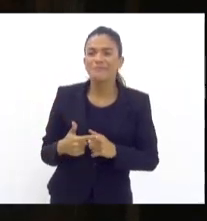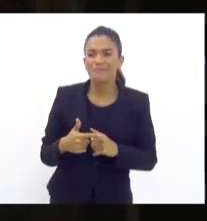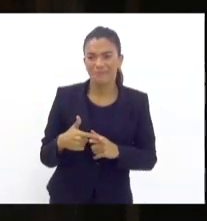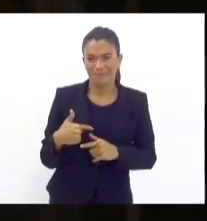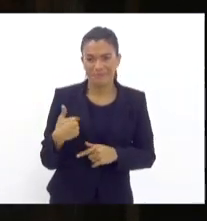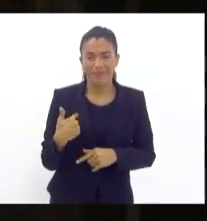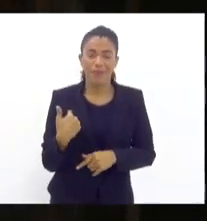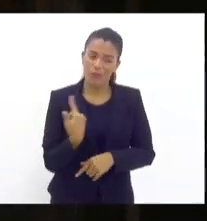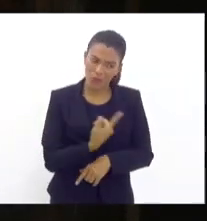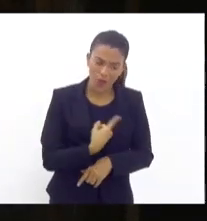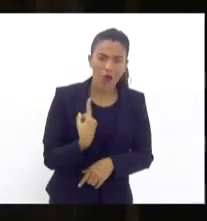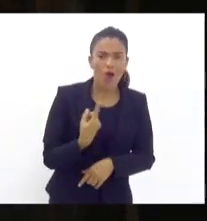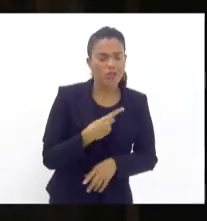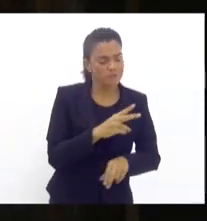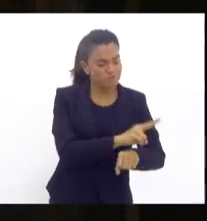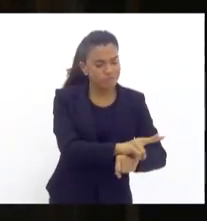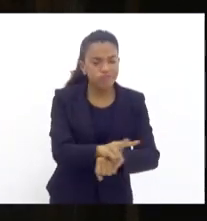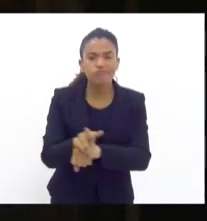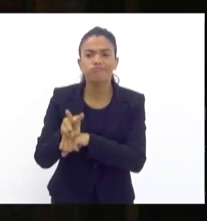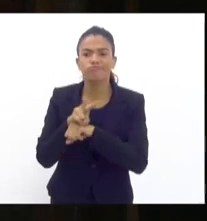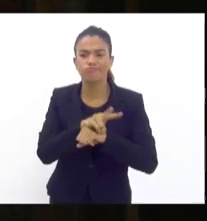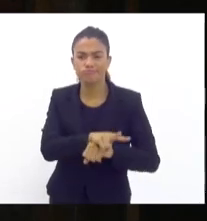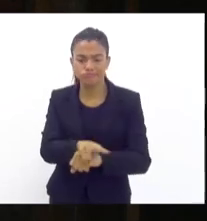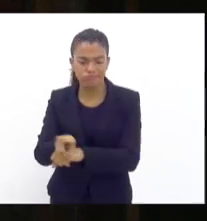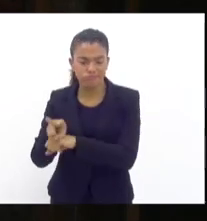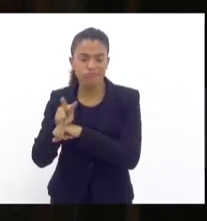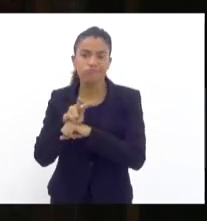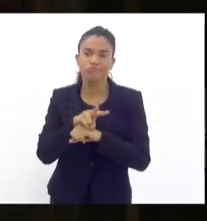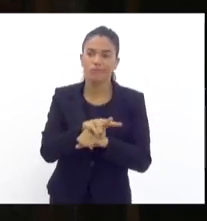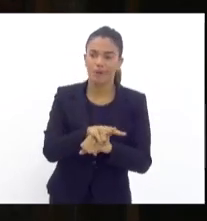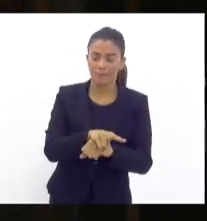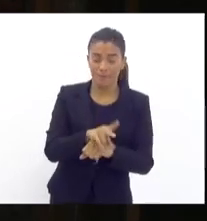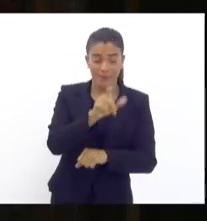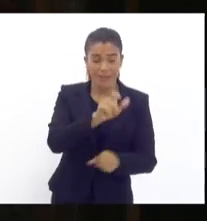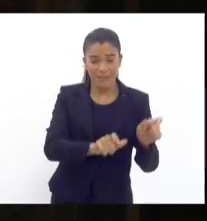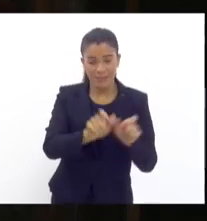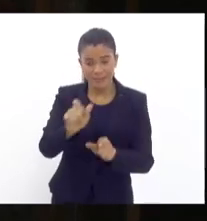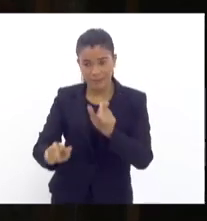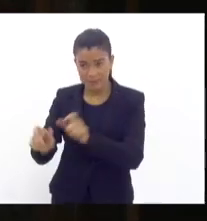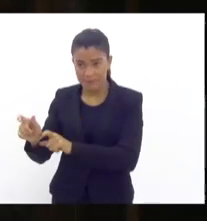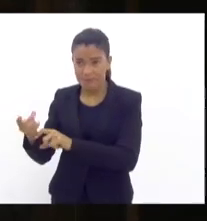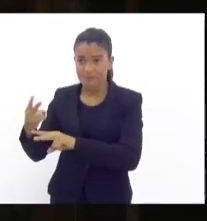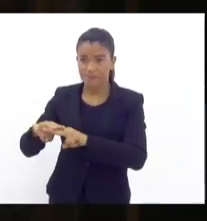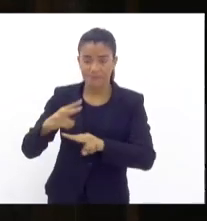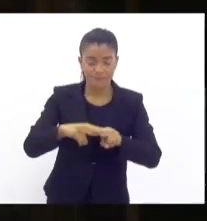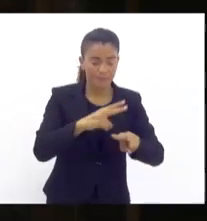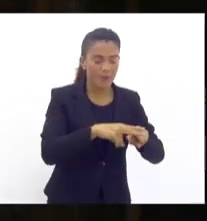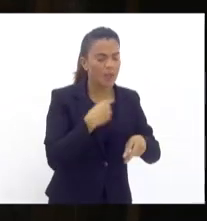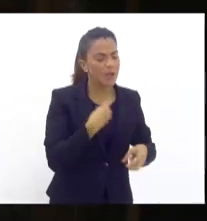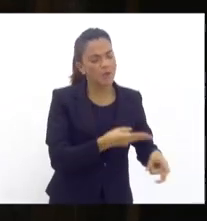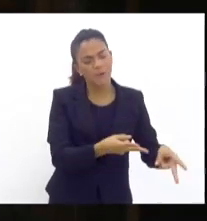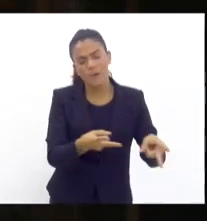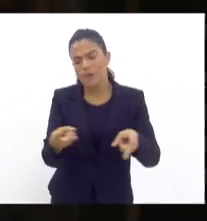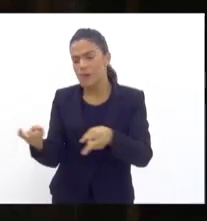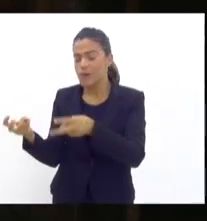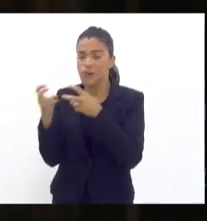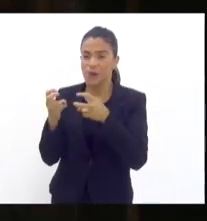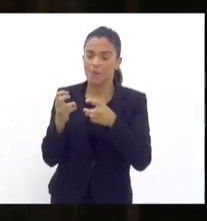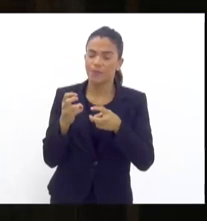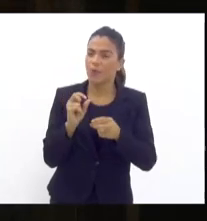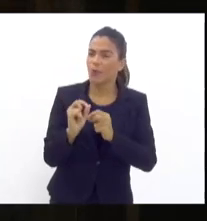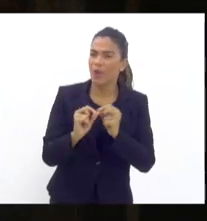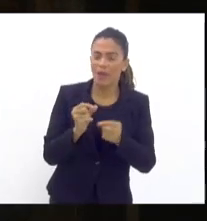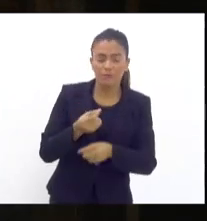fazemos o monitoramento para ver a situação de liberdade desses indivíduos que são presos, e percebemos, então, essa velocidade